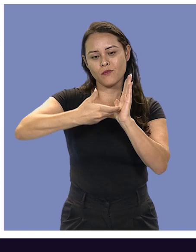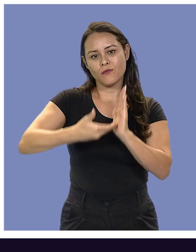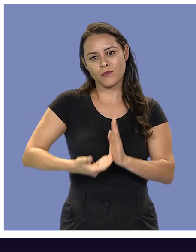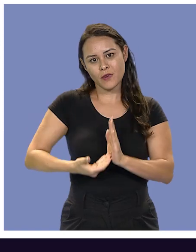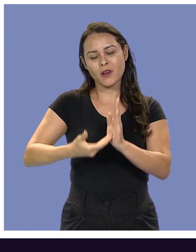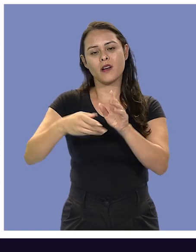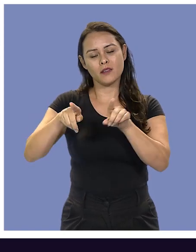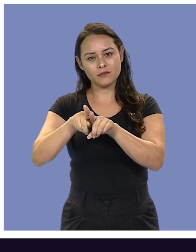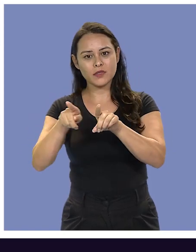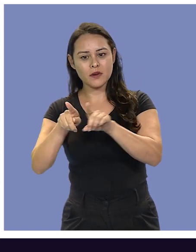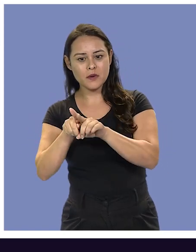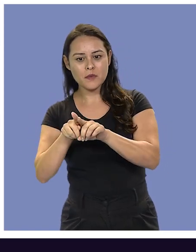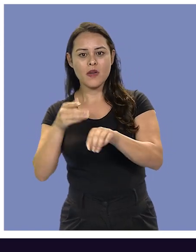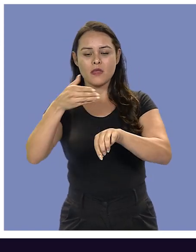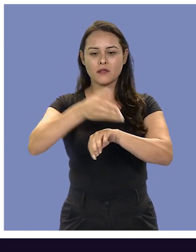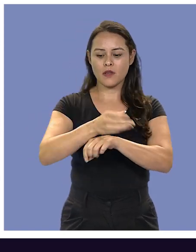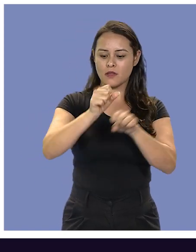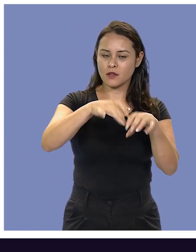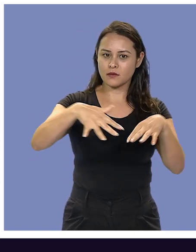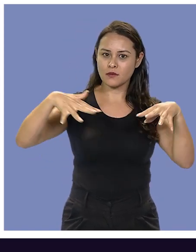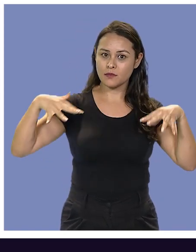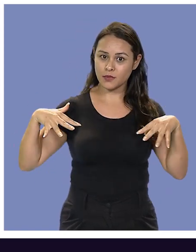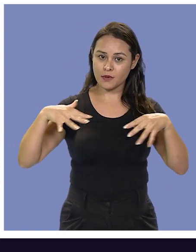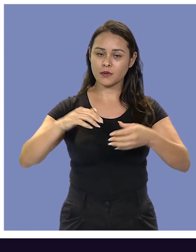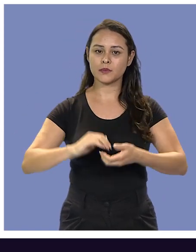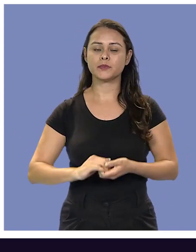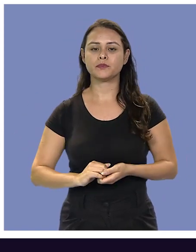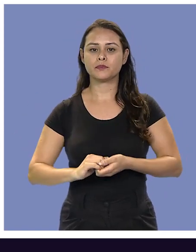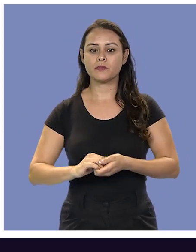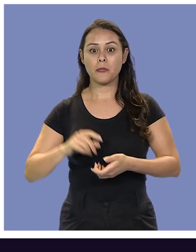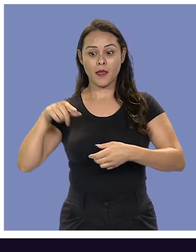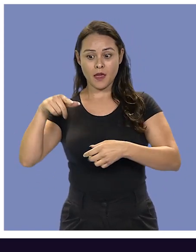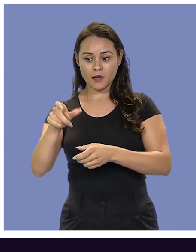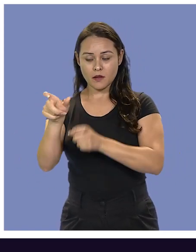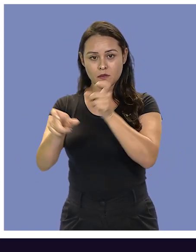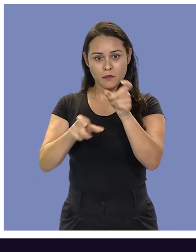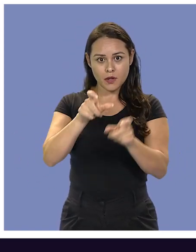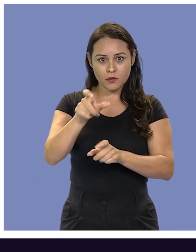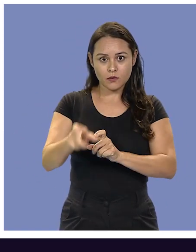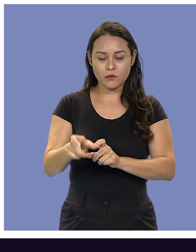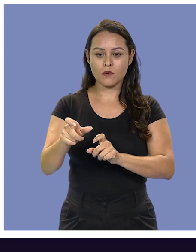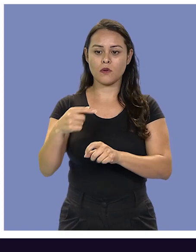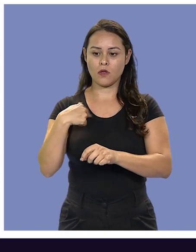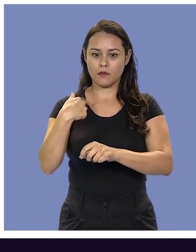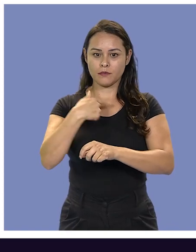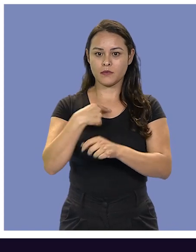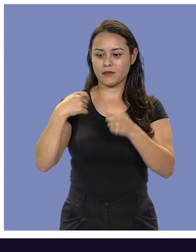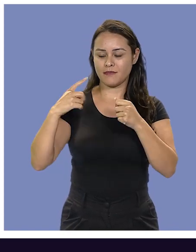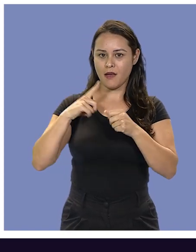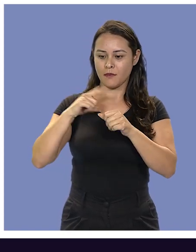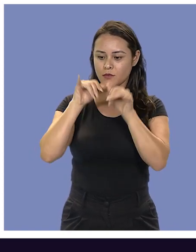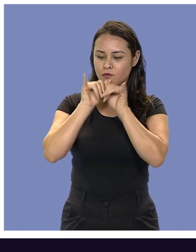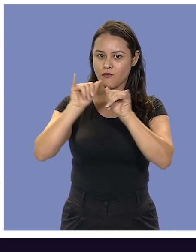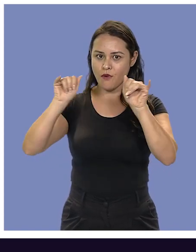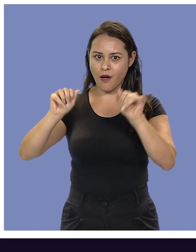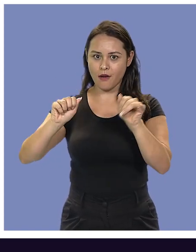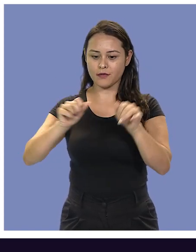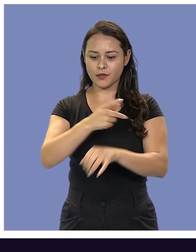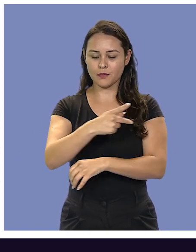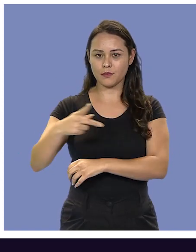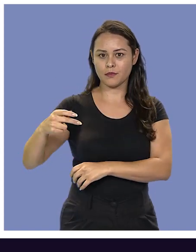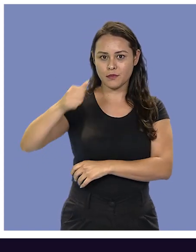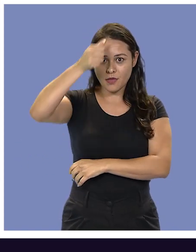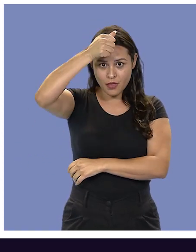federal, na câmara dos deputados e nas assembleias legislativas. E para essas pessoas a gente tem recado do